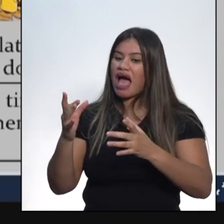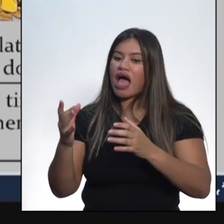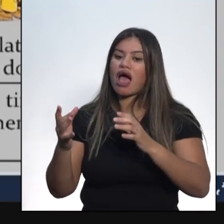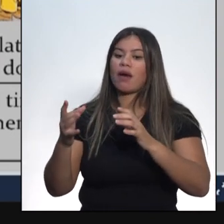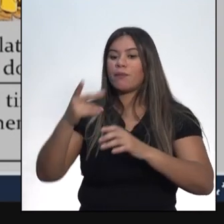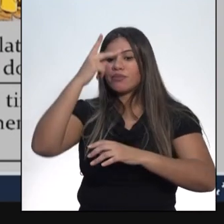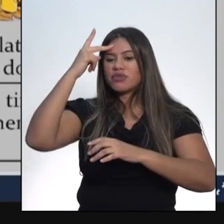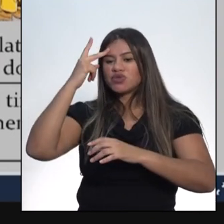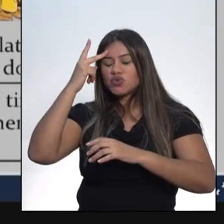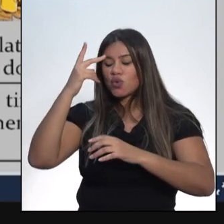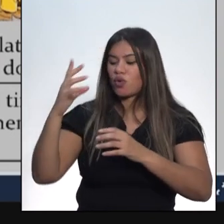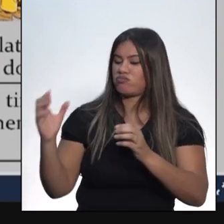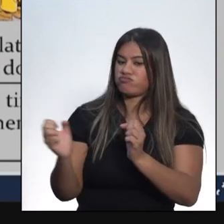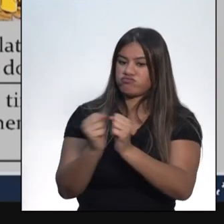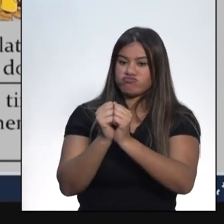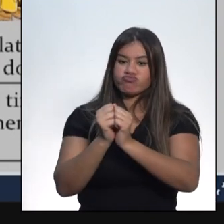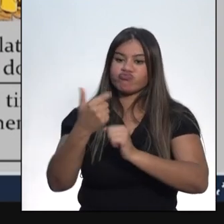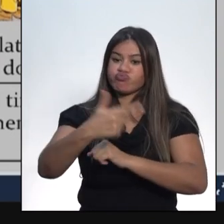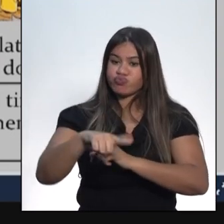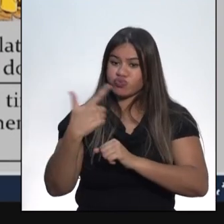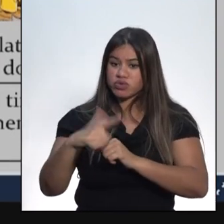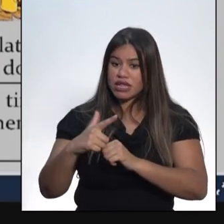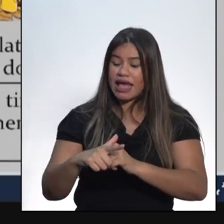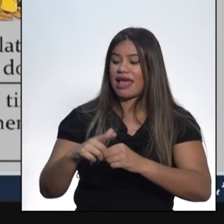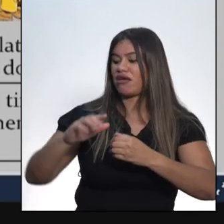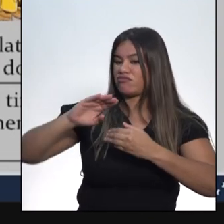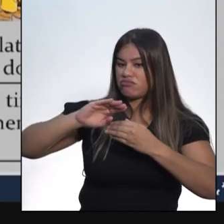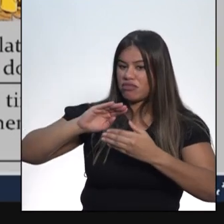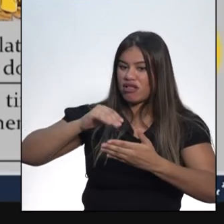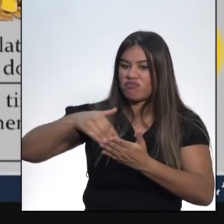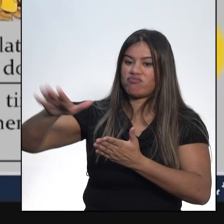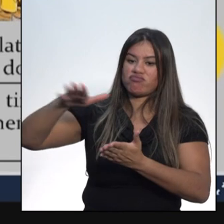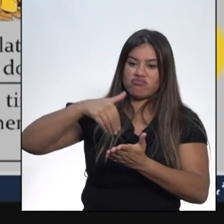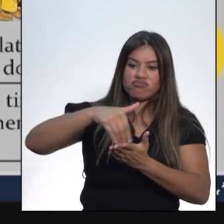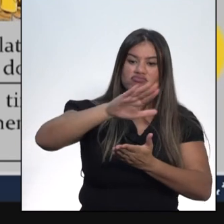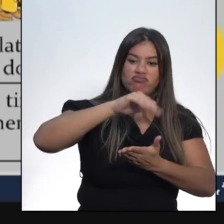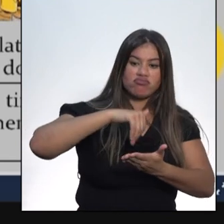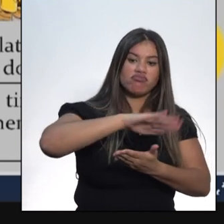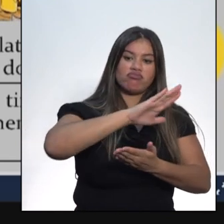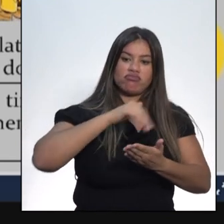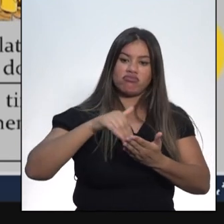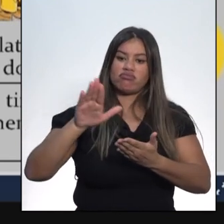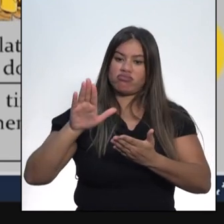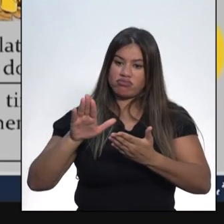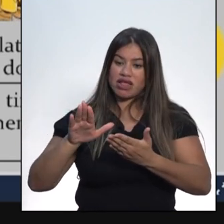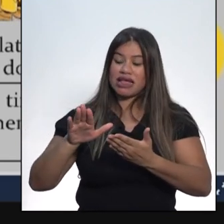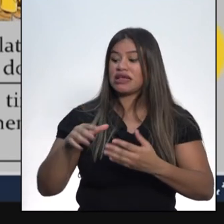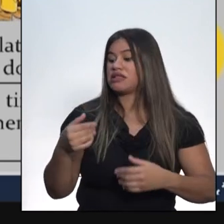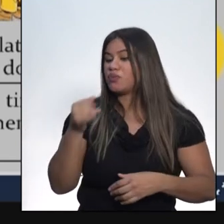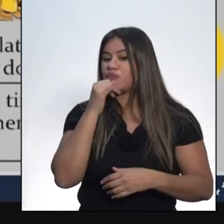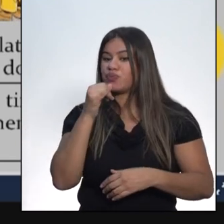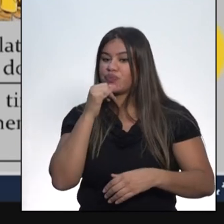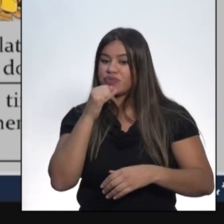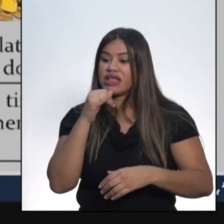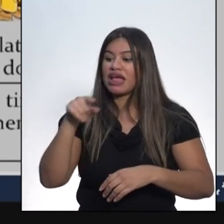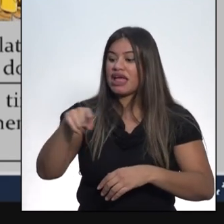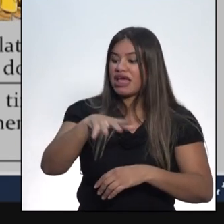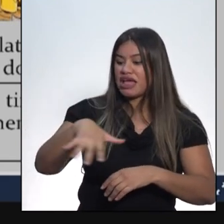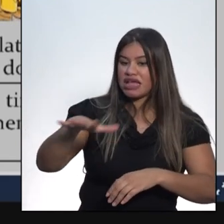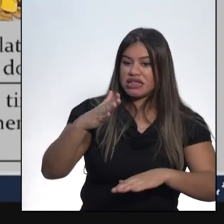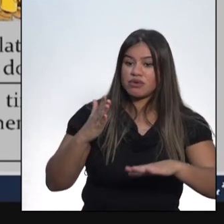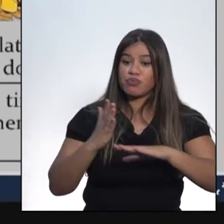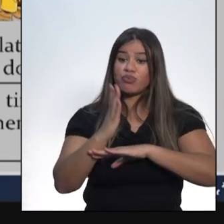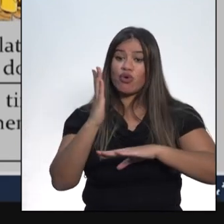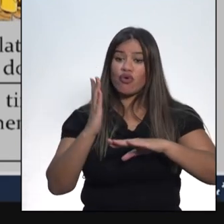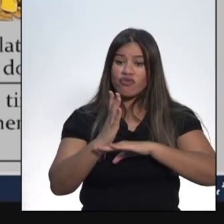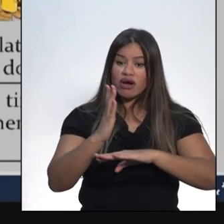Dessa forma, a Comissão de Verificação de Poderes muitas vezes aprovava um candidato eleito de forma fraudulenta